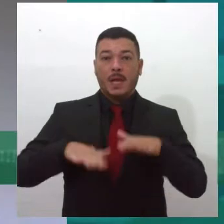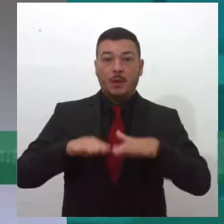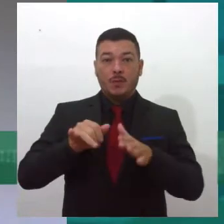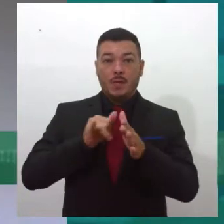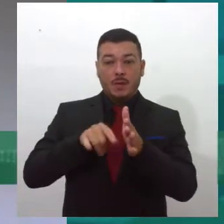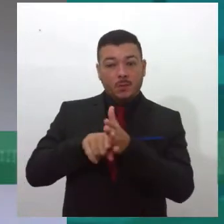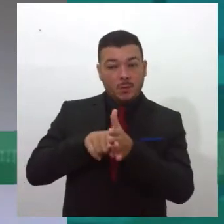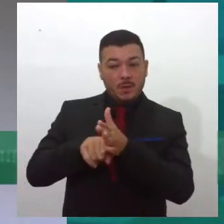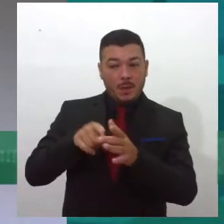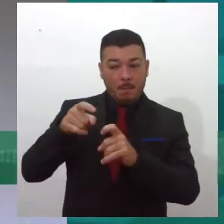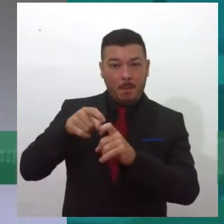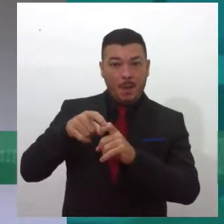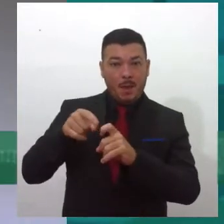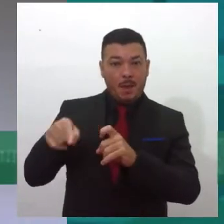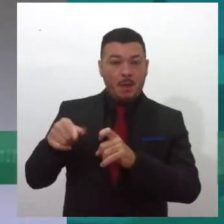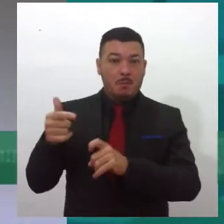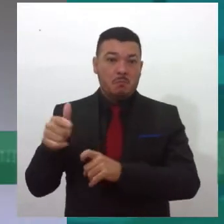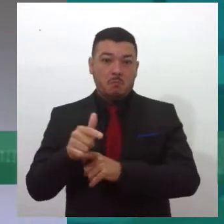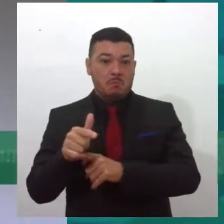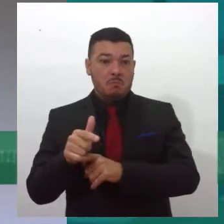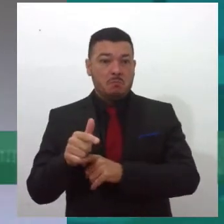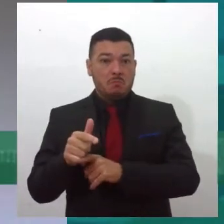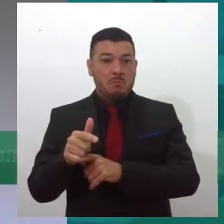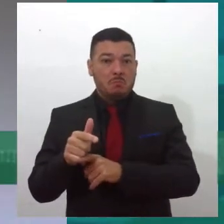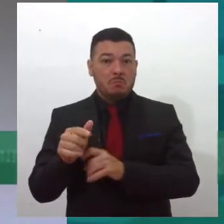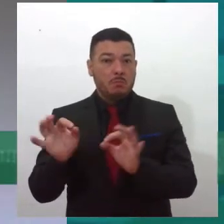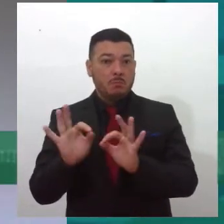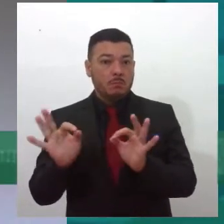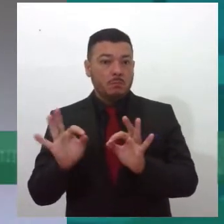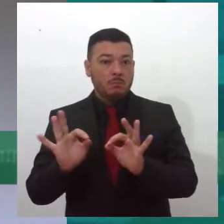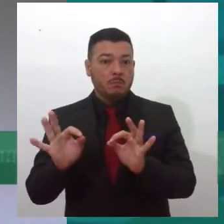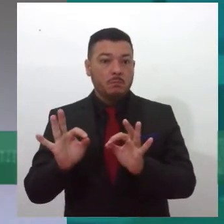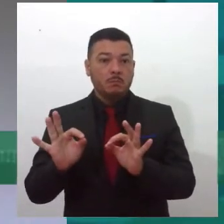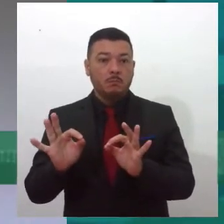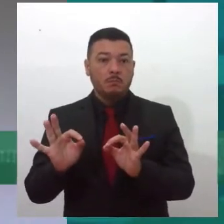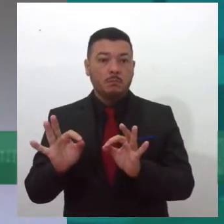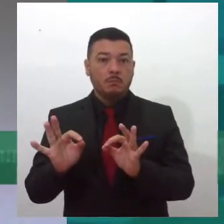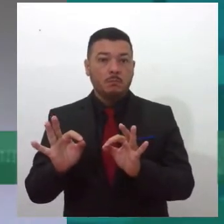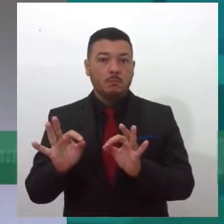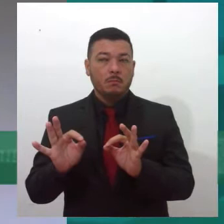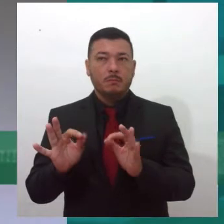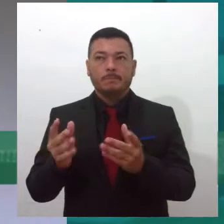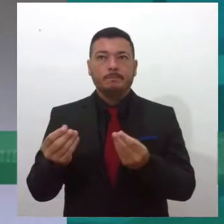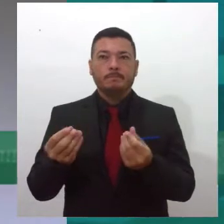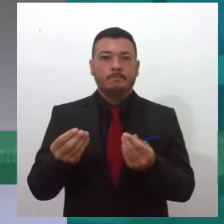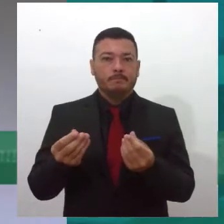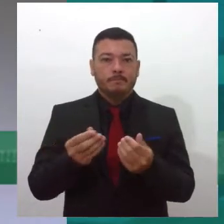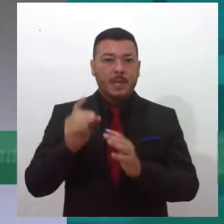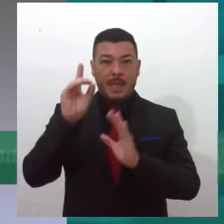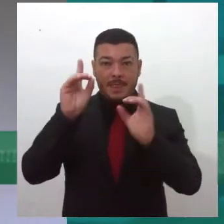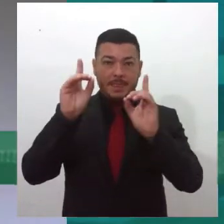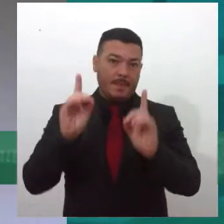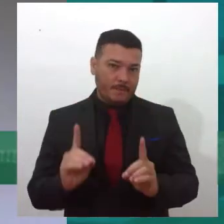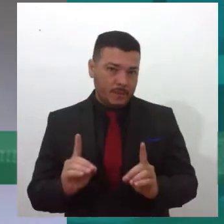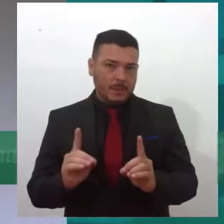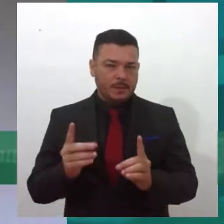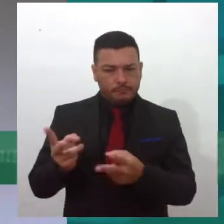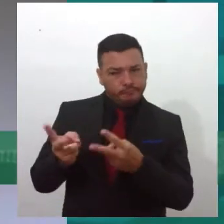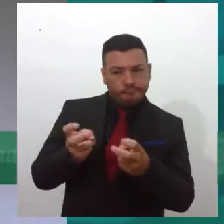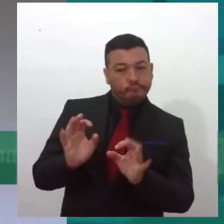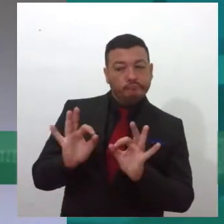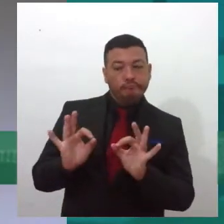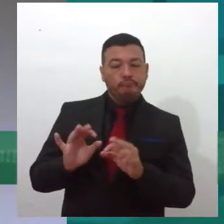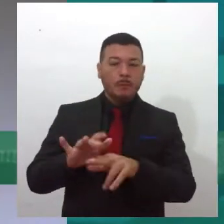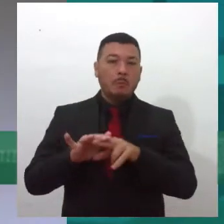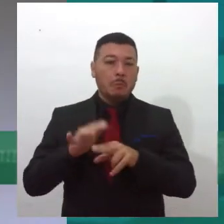pessoa, ela não tem nenhuma deficiência aparente e o médico